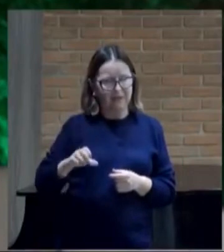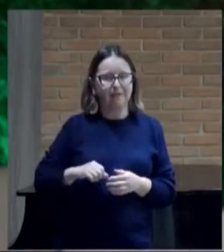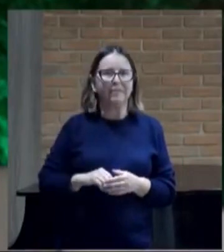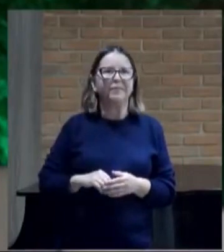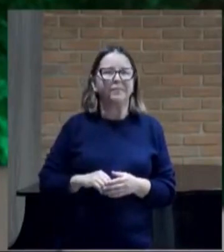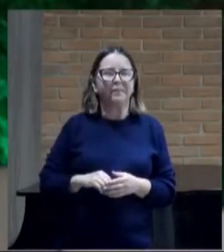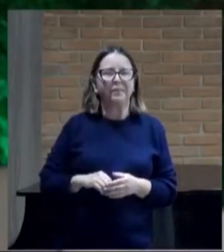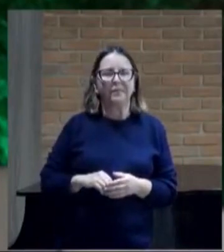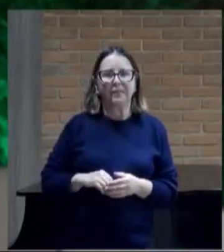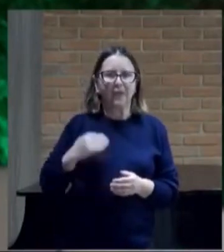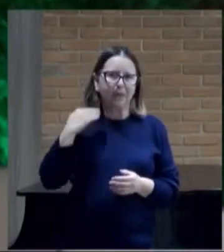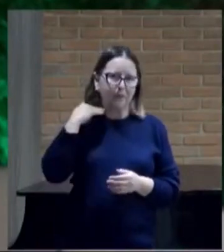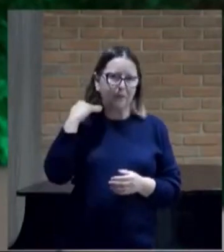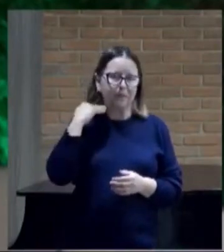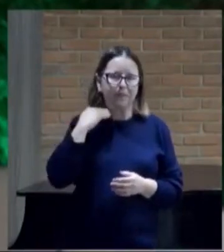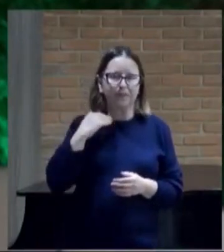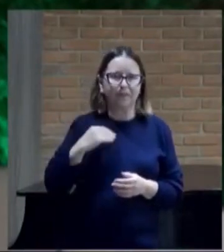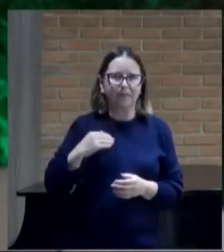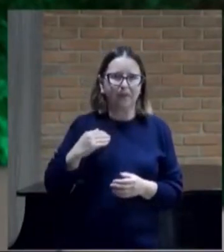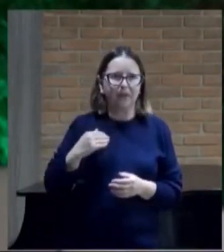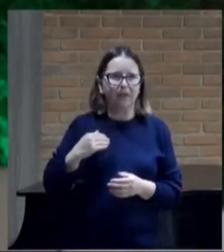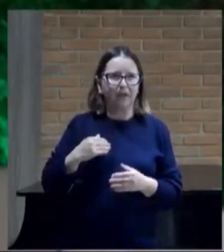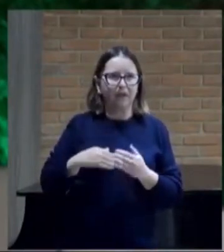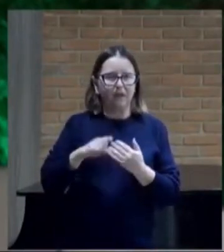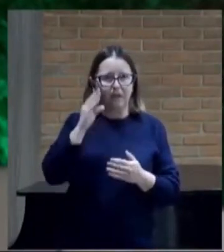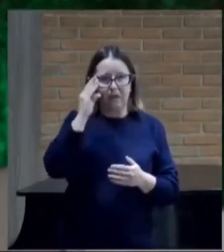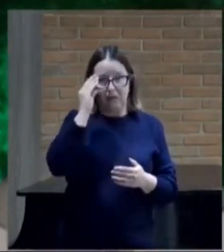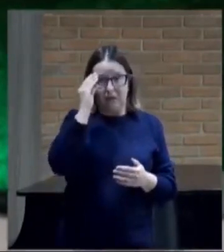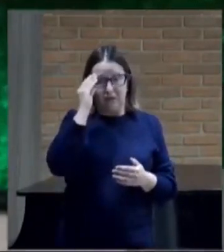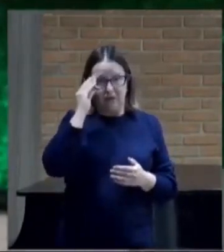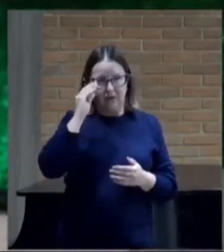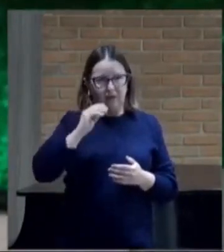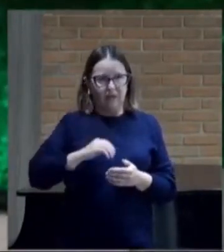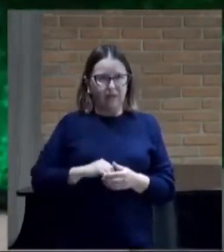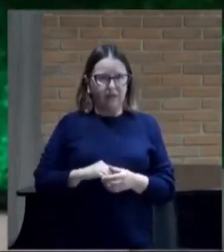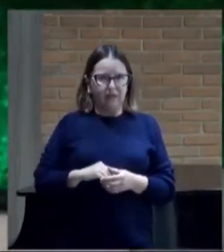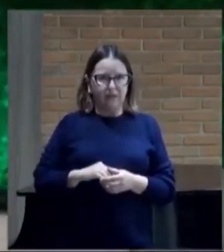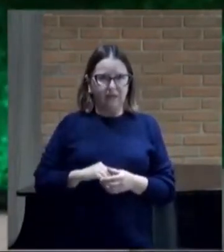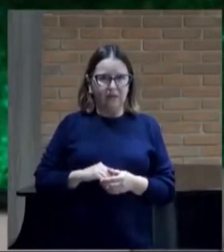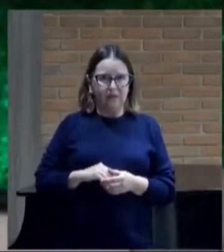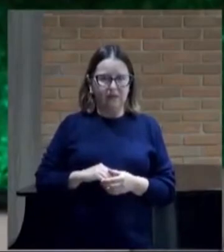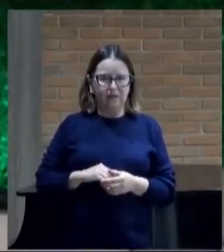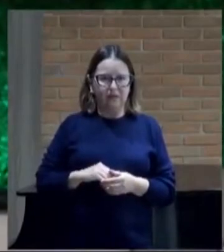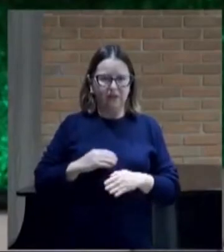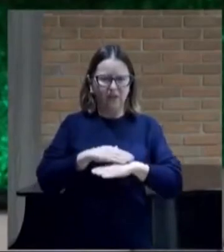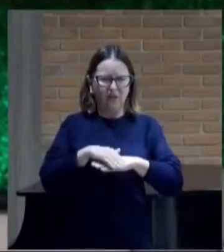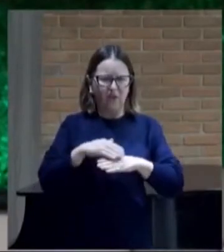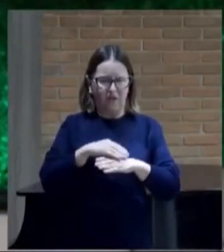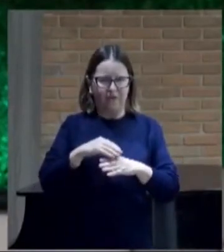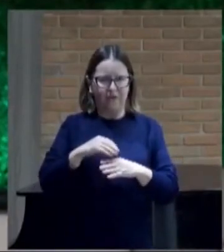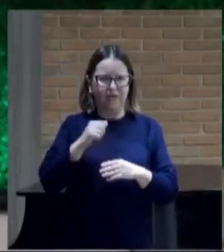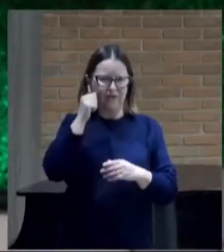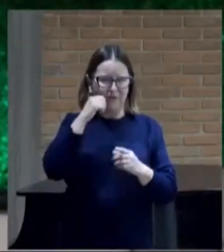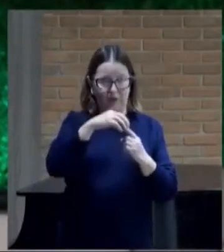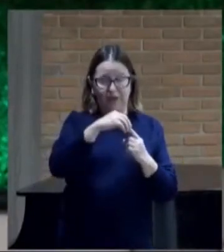Sudaméres Eu estava com a A gerente conversando lá